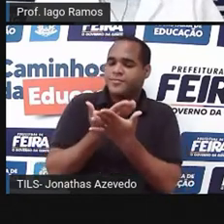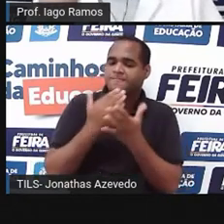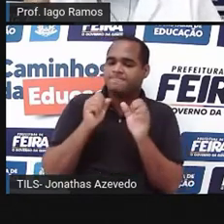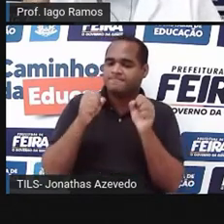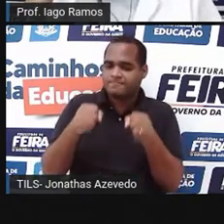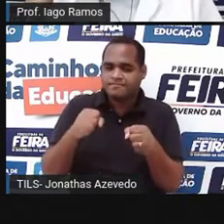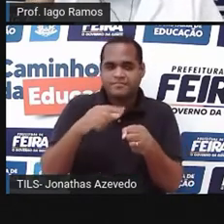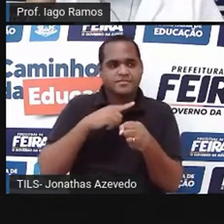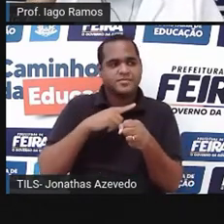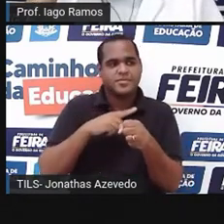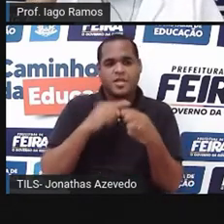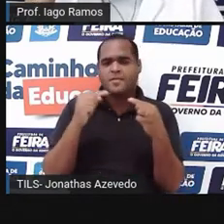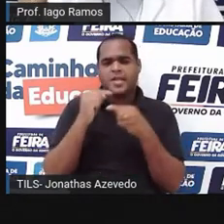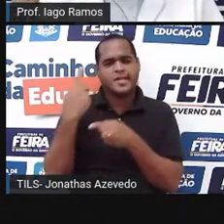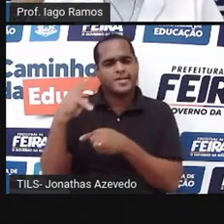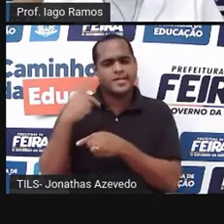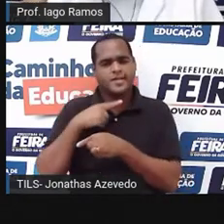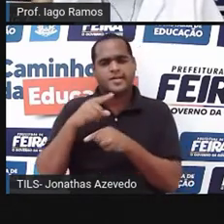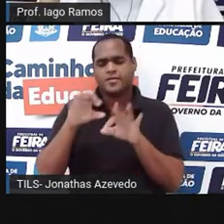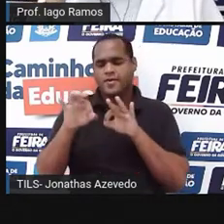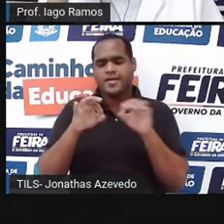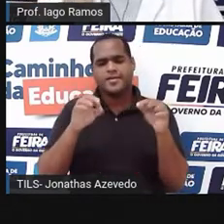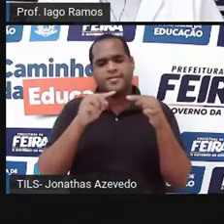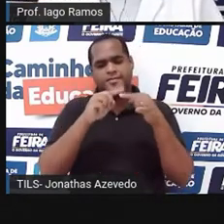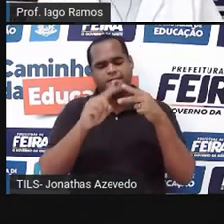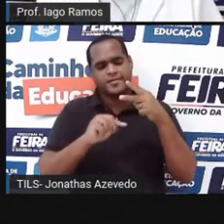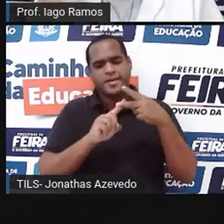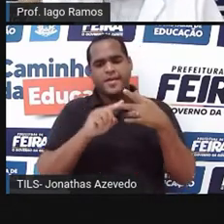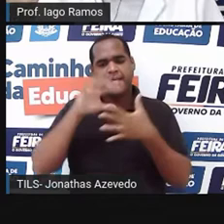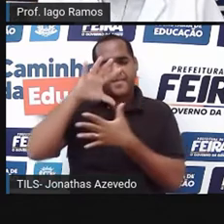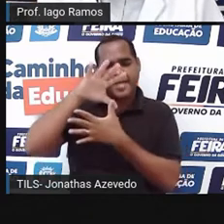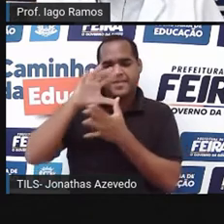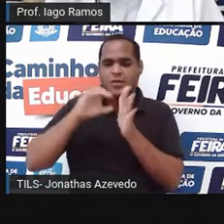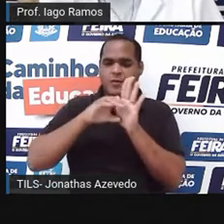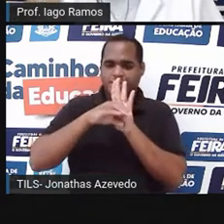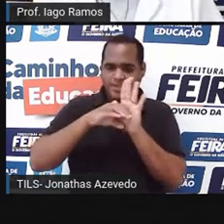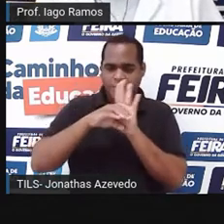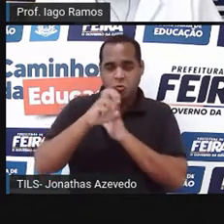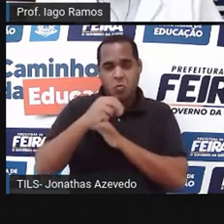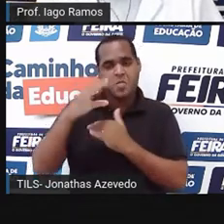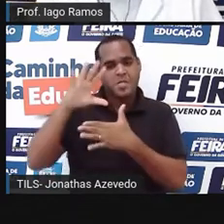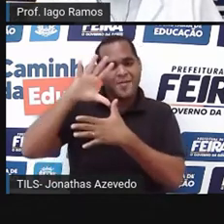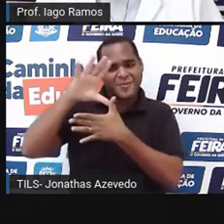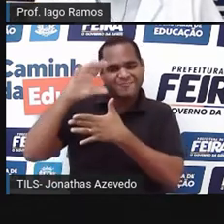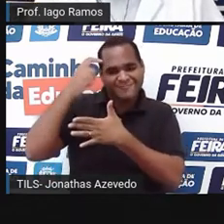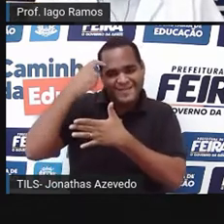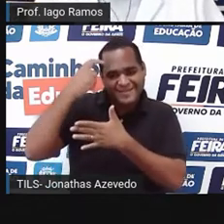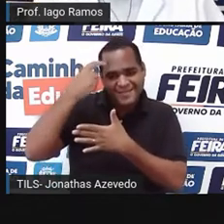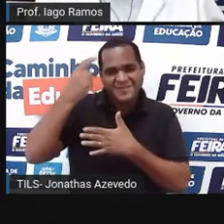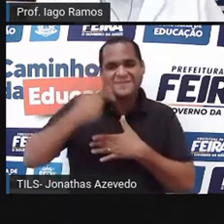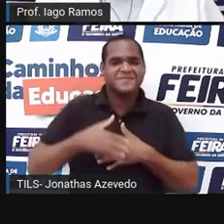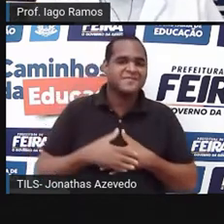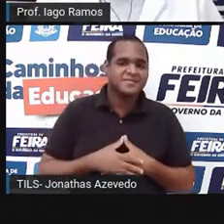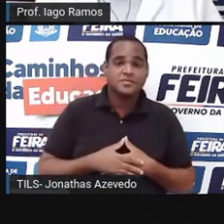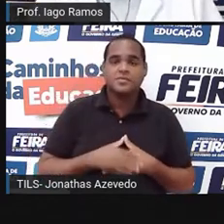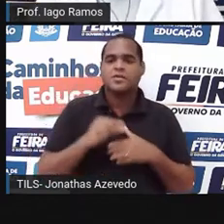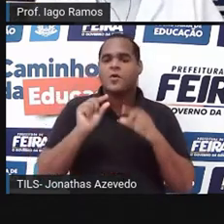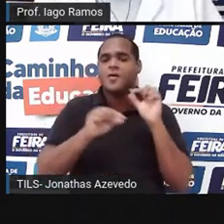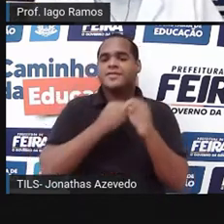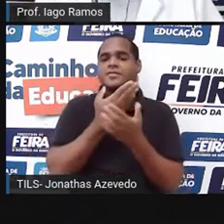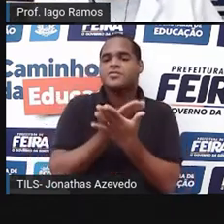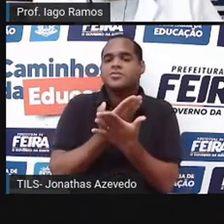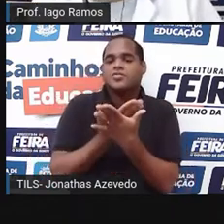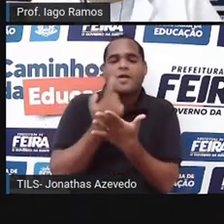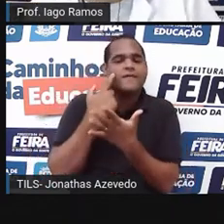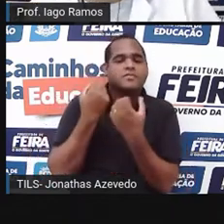esquemazinho, tá bom? É chamado de mapa conceitual ou mapa mental. Olha só. O a gente estudou sobre